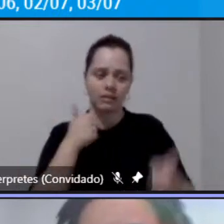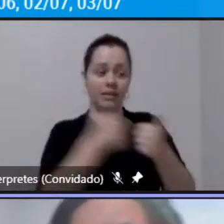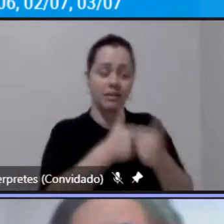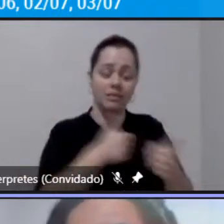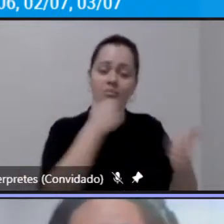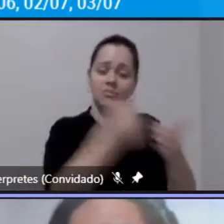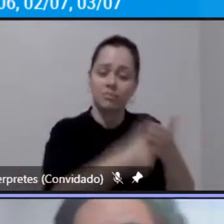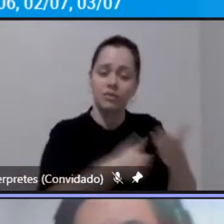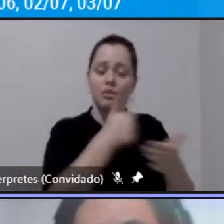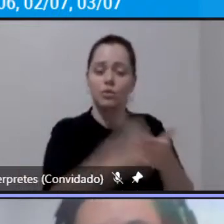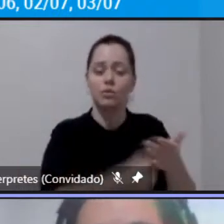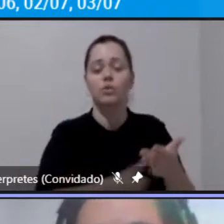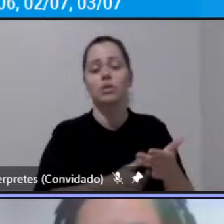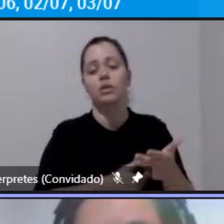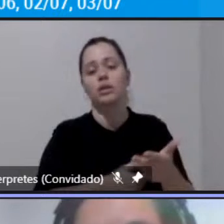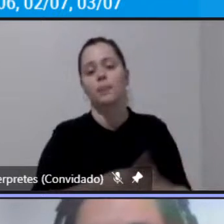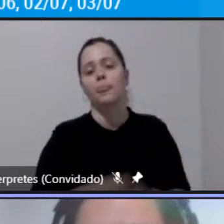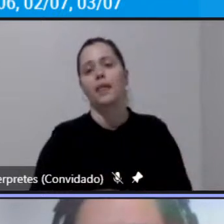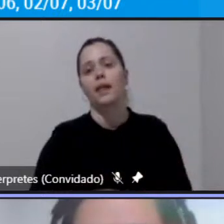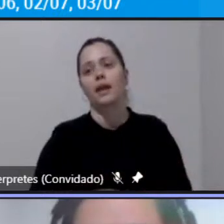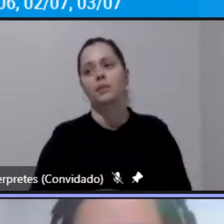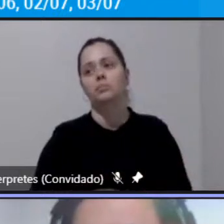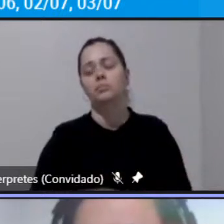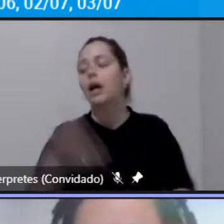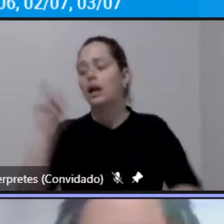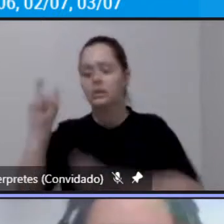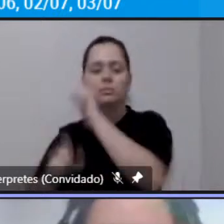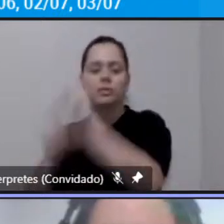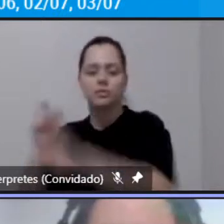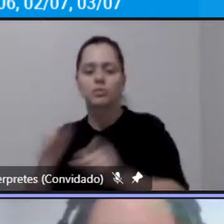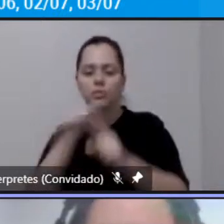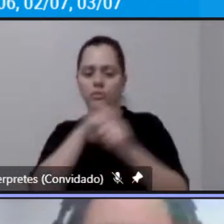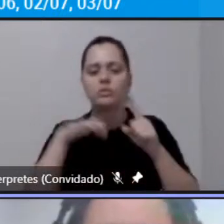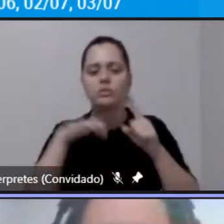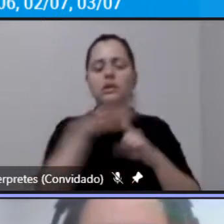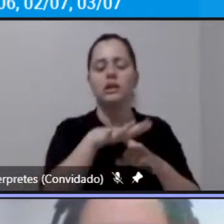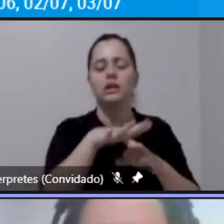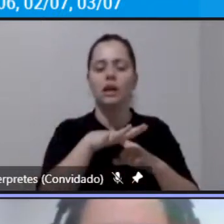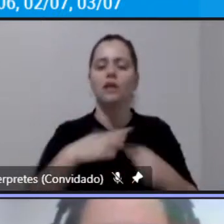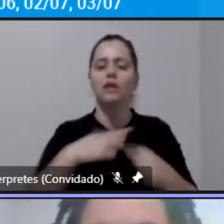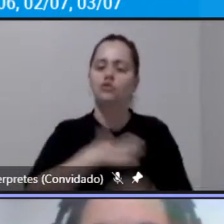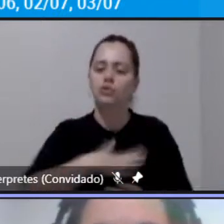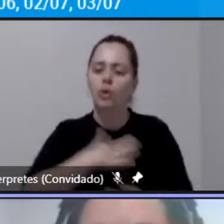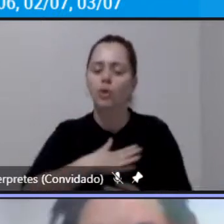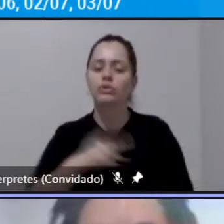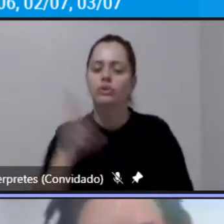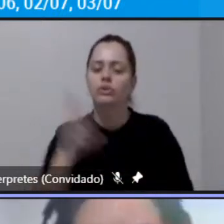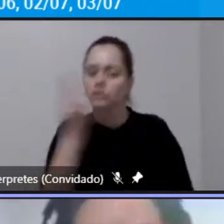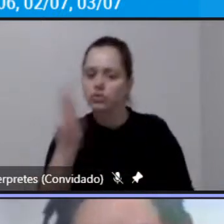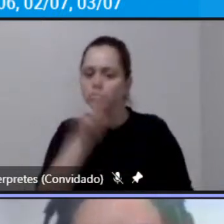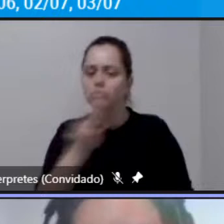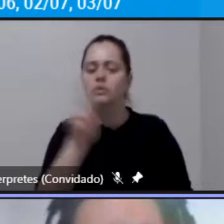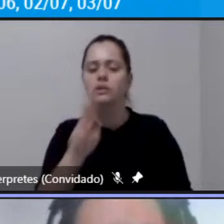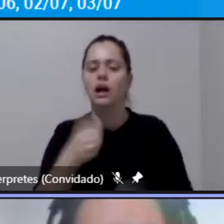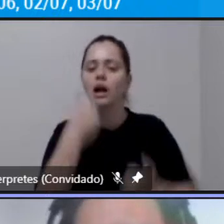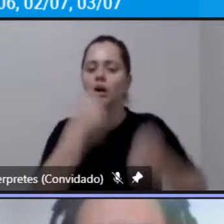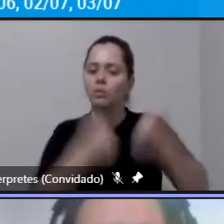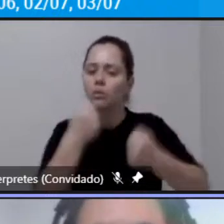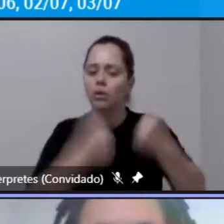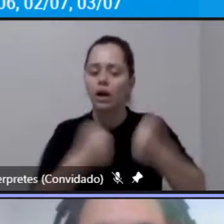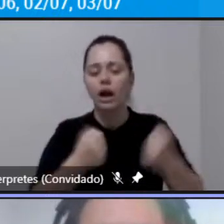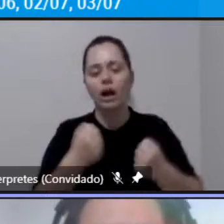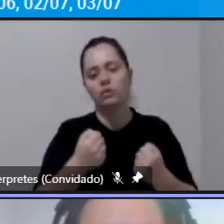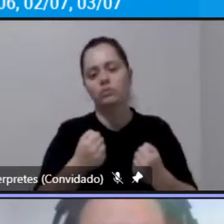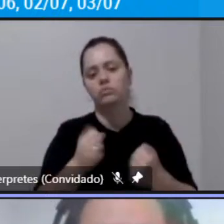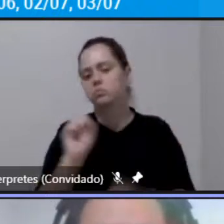é preferido pela população ele é mais utilizado do que o transporte público coletivo